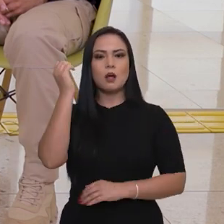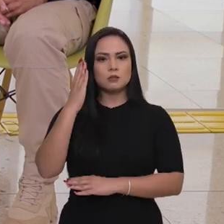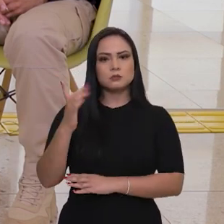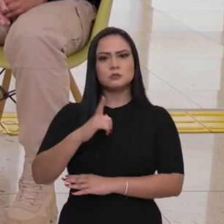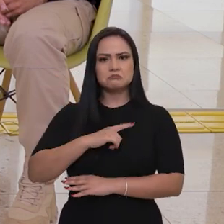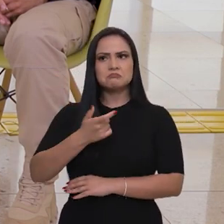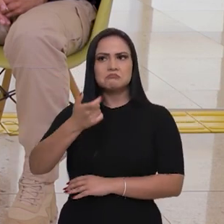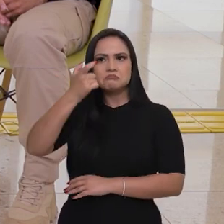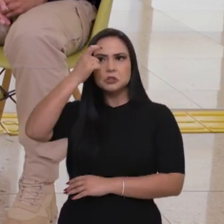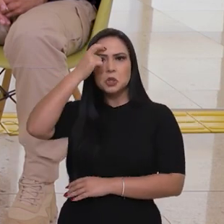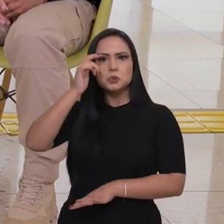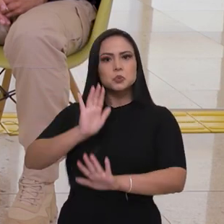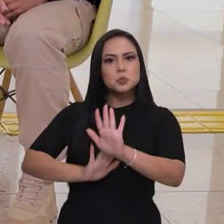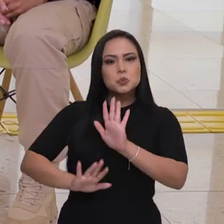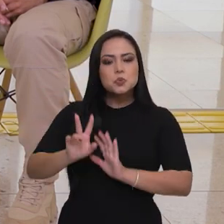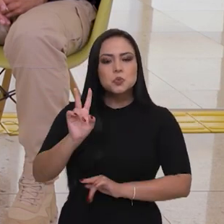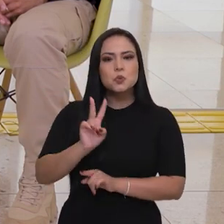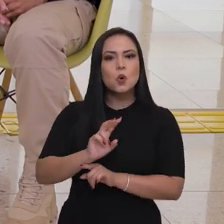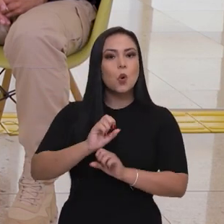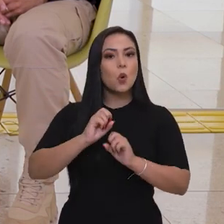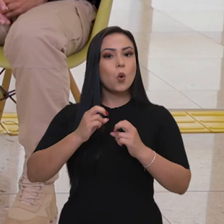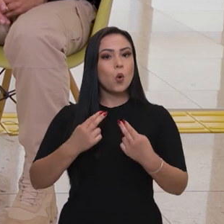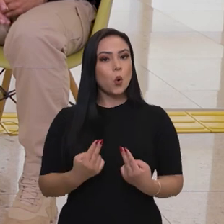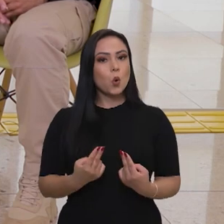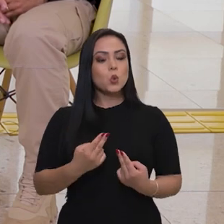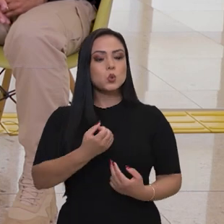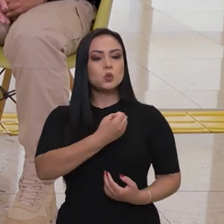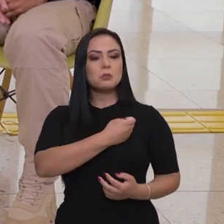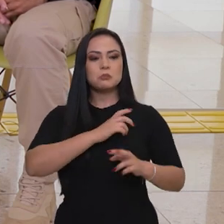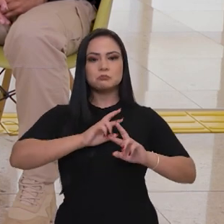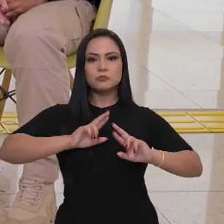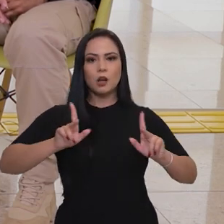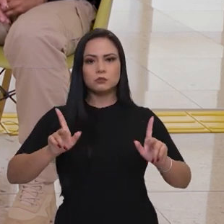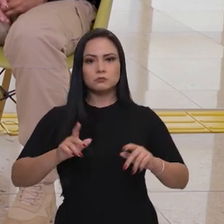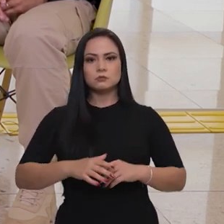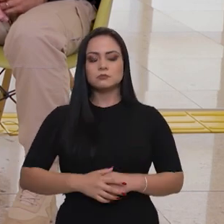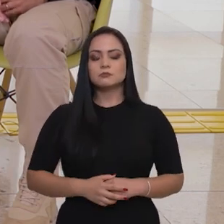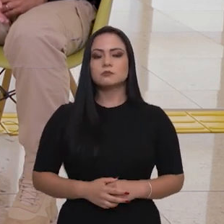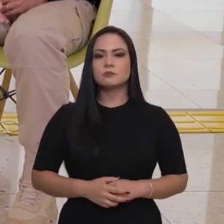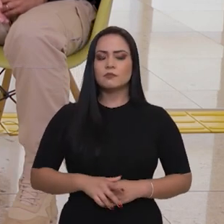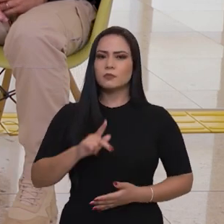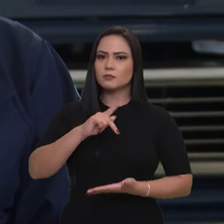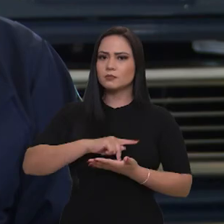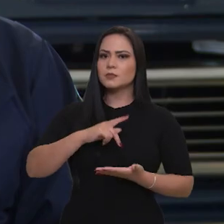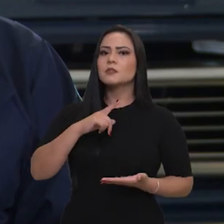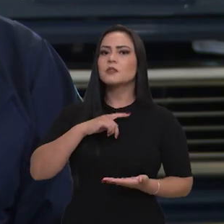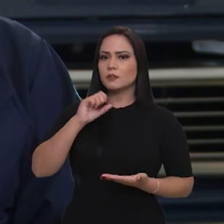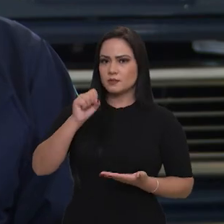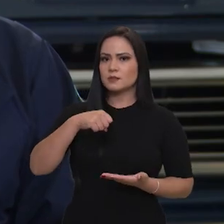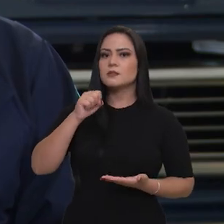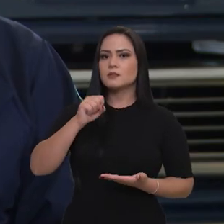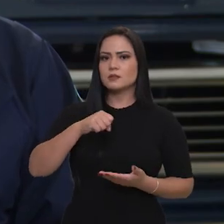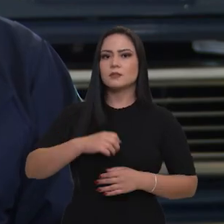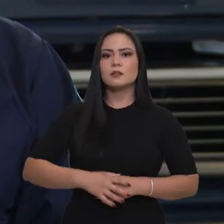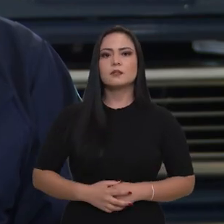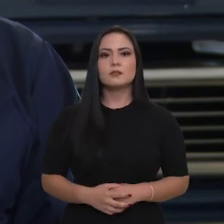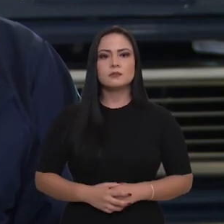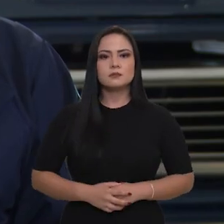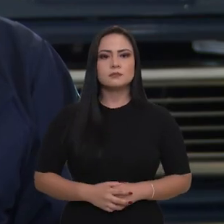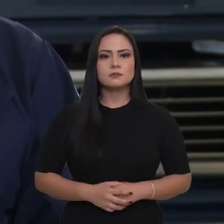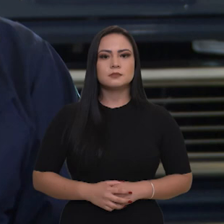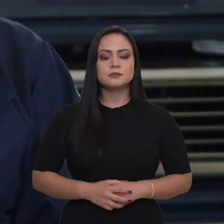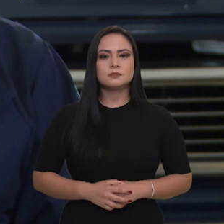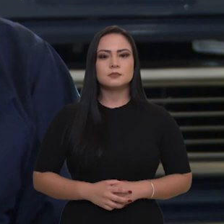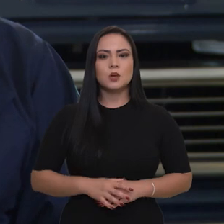os números mostraram o contrário? Na verdade, nós temos, sim, um decréscimo histórico do